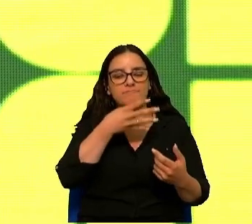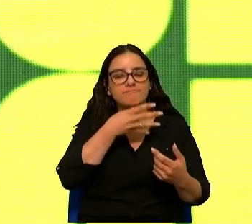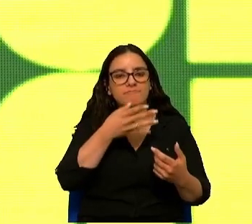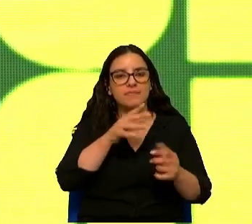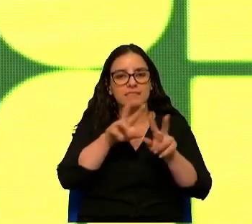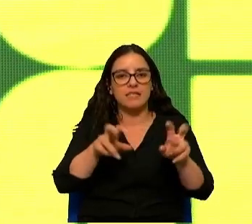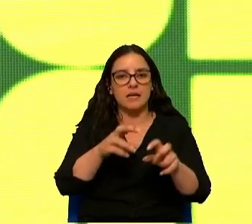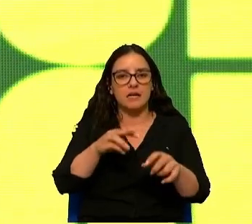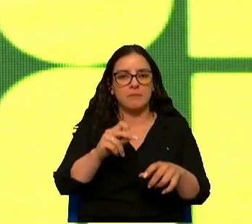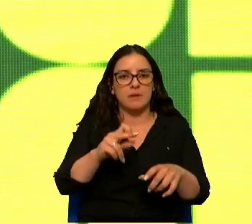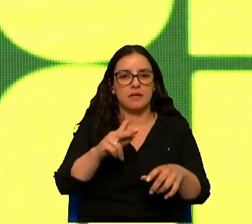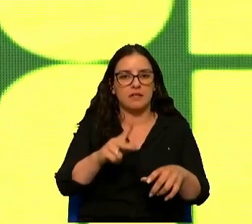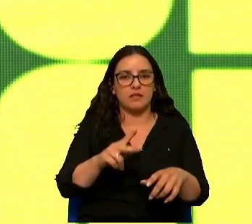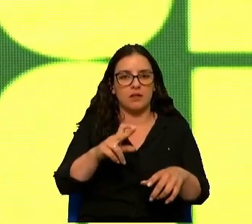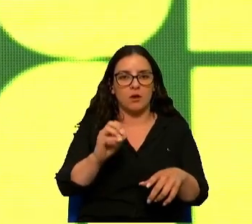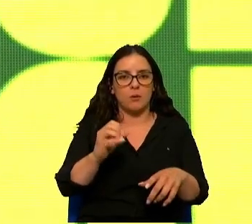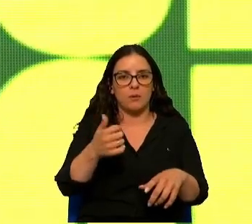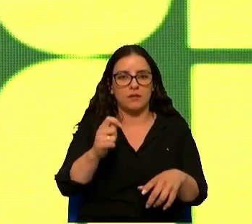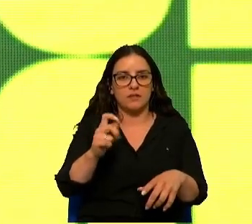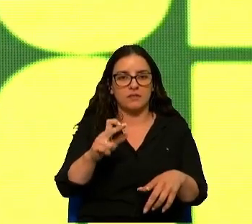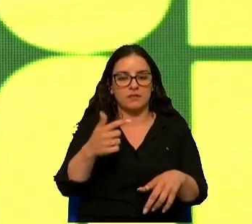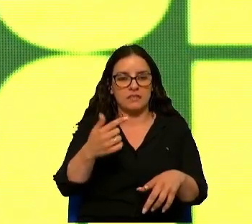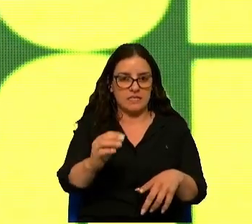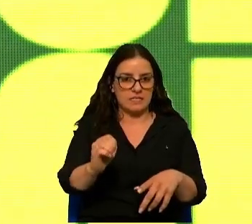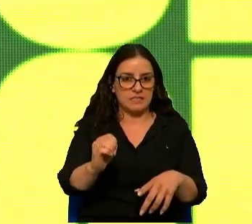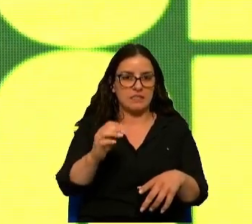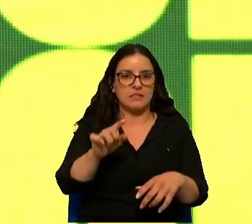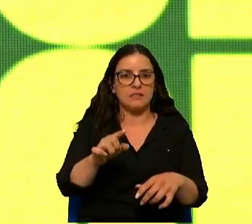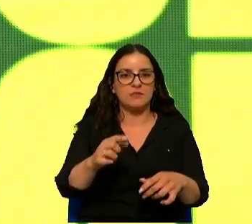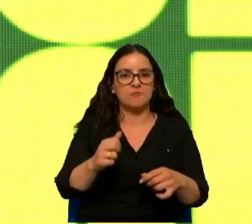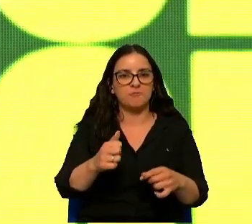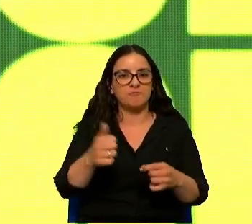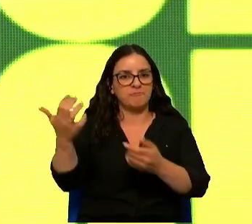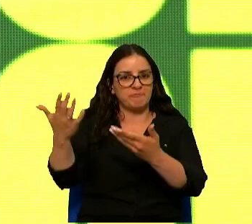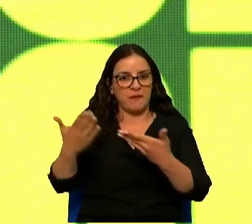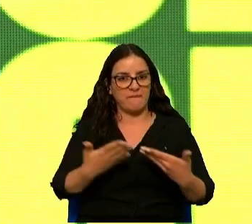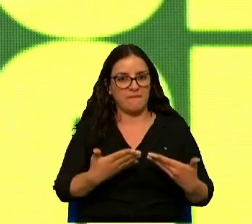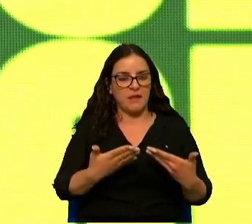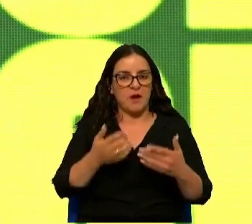Roberts, Capgemini Engineering. Mark, welcome to our meeting.